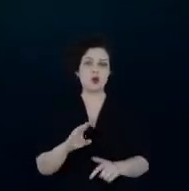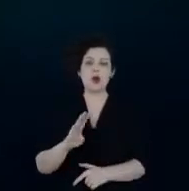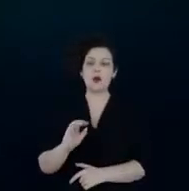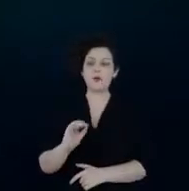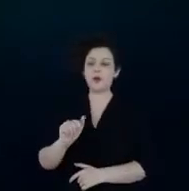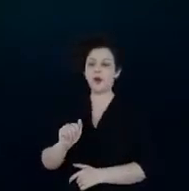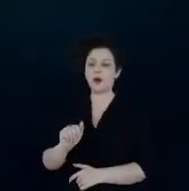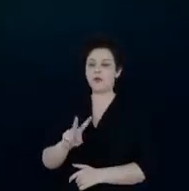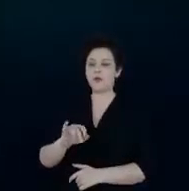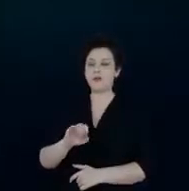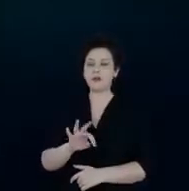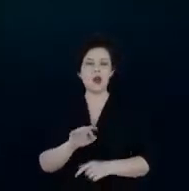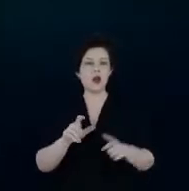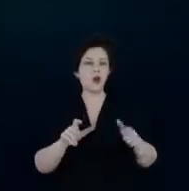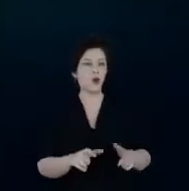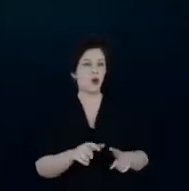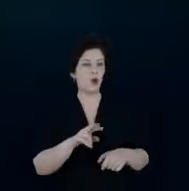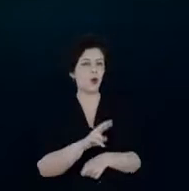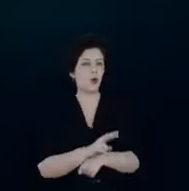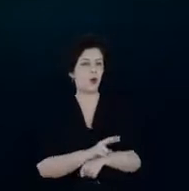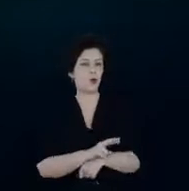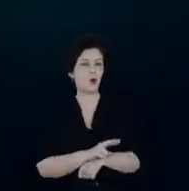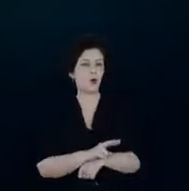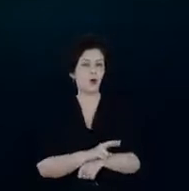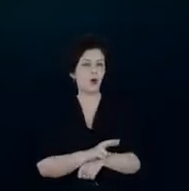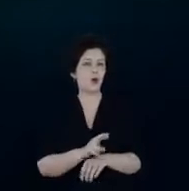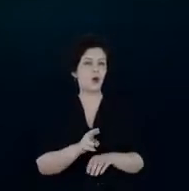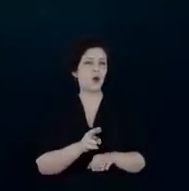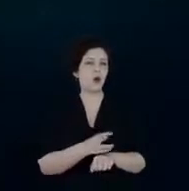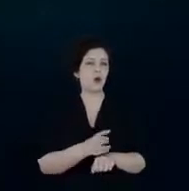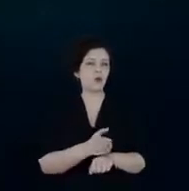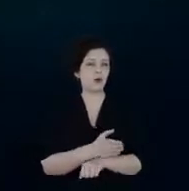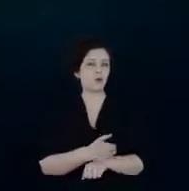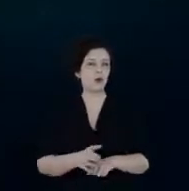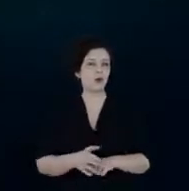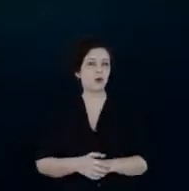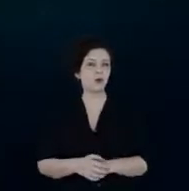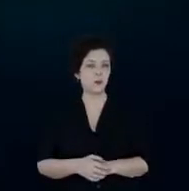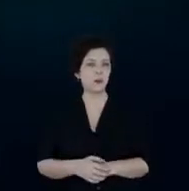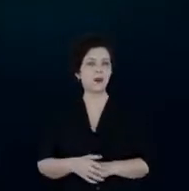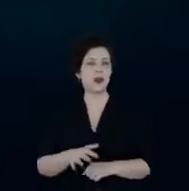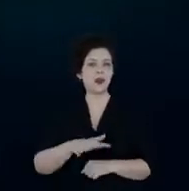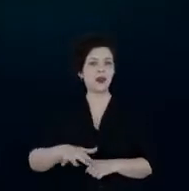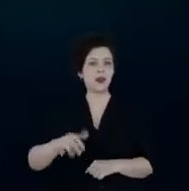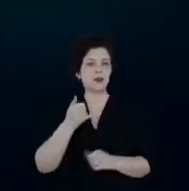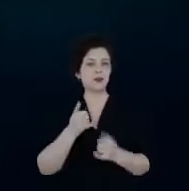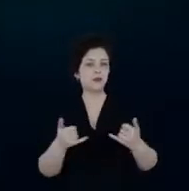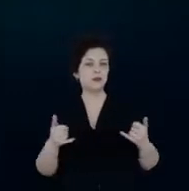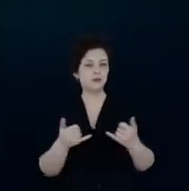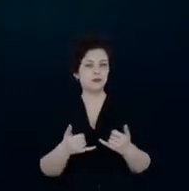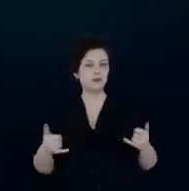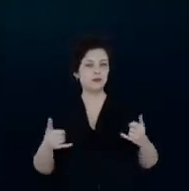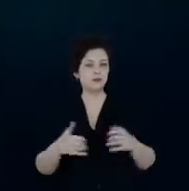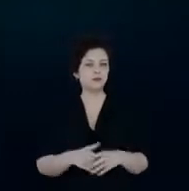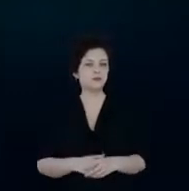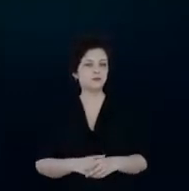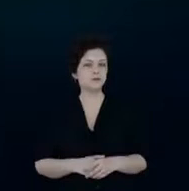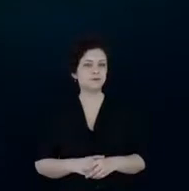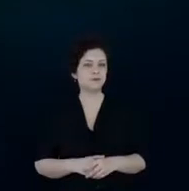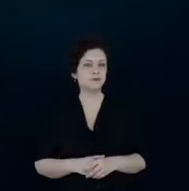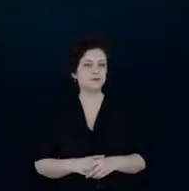em Roraima, porque é o último estado ainda não conectado ao setor elétrico nacional, ao sistema delegado nacional,